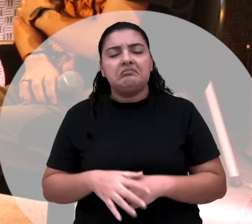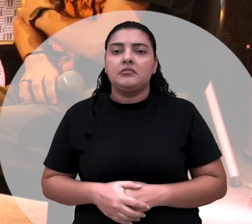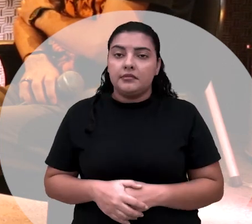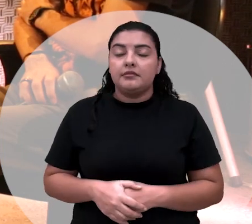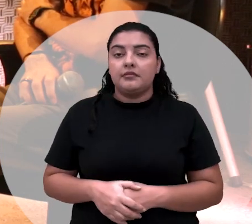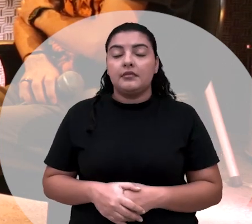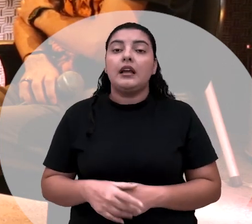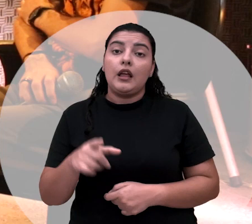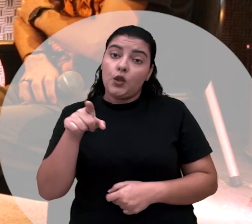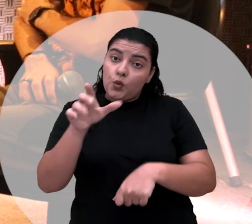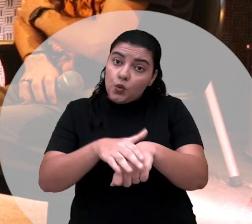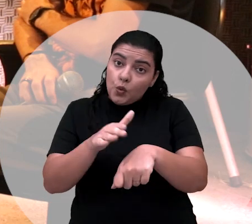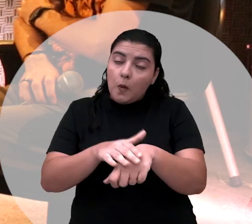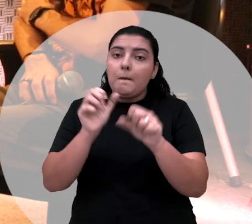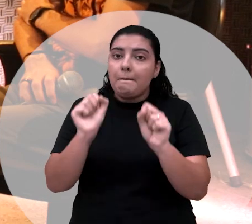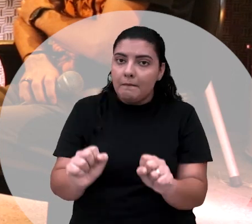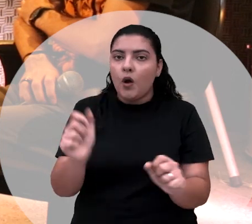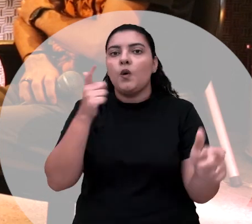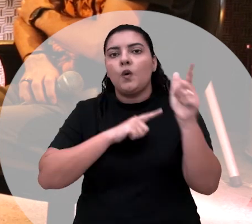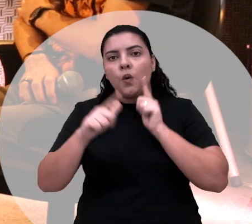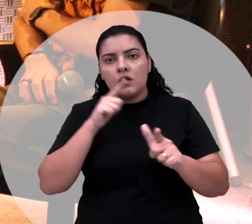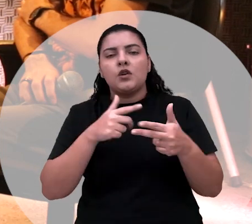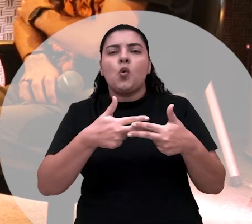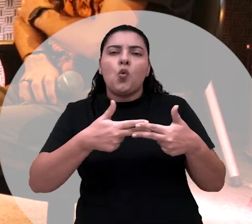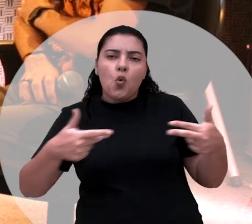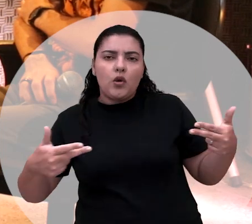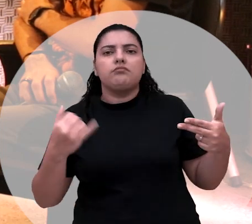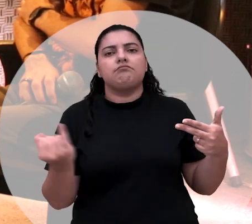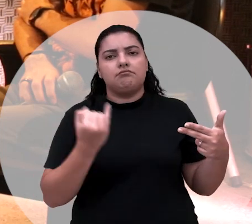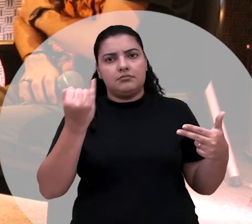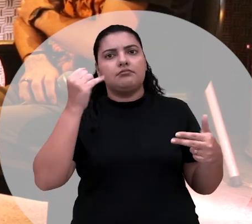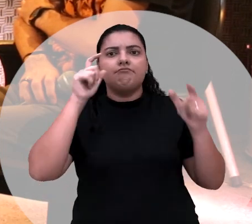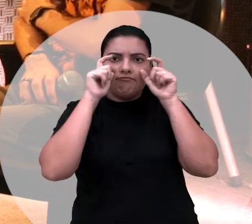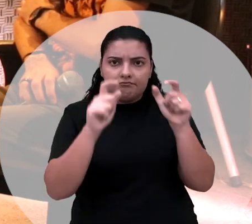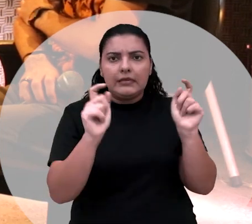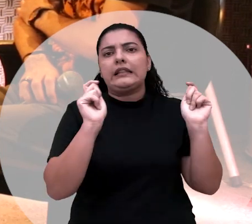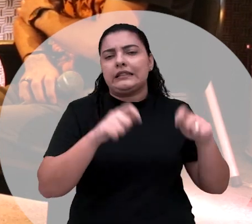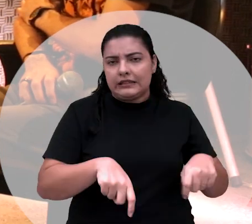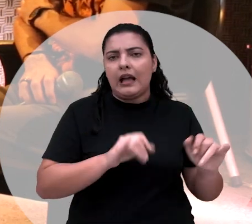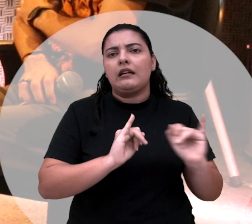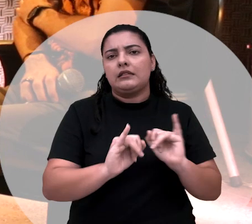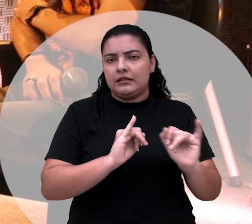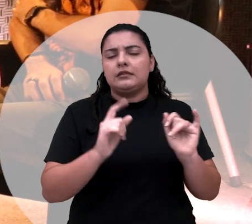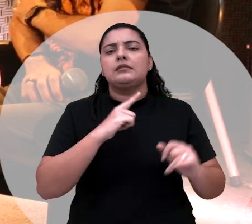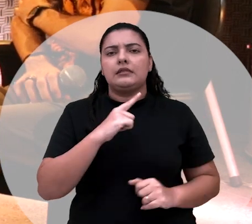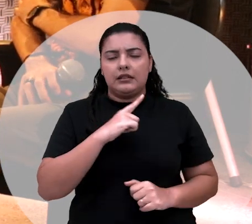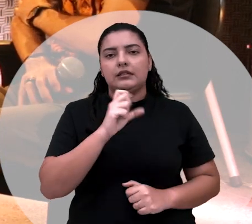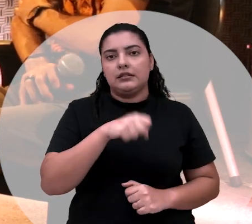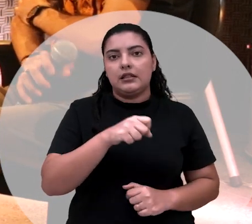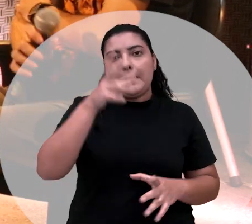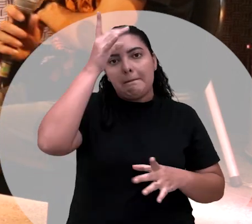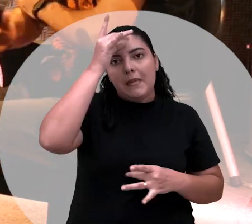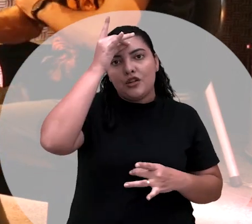como eu digo, você consegue extrair coisas interessantes na internet, né? Para o